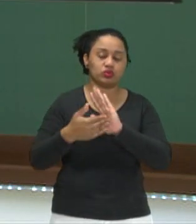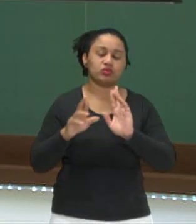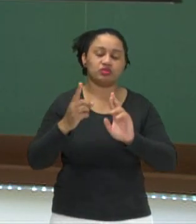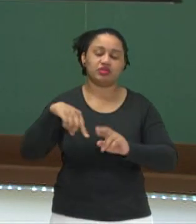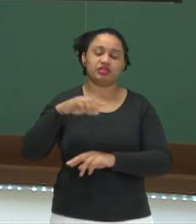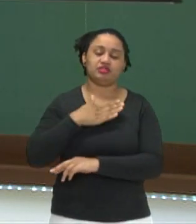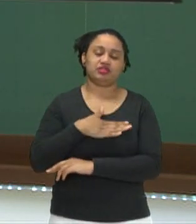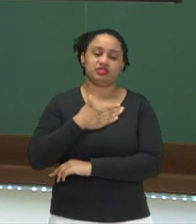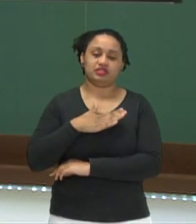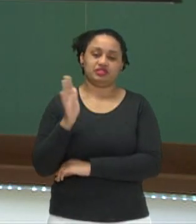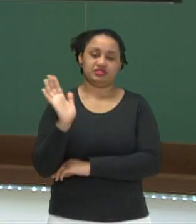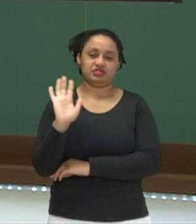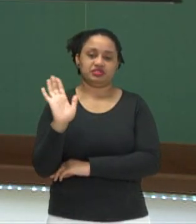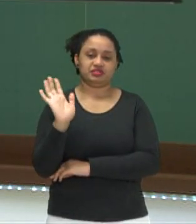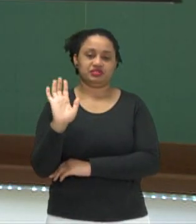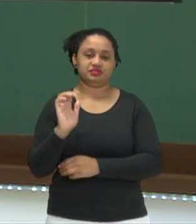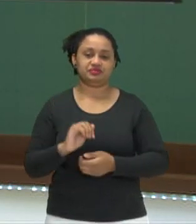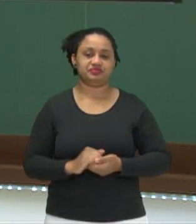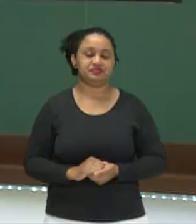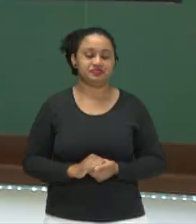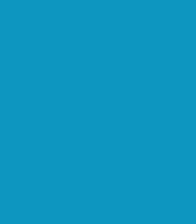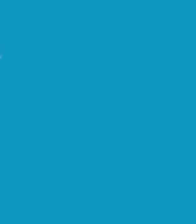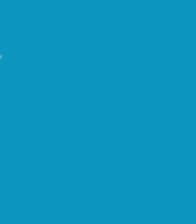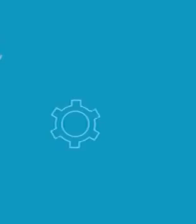vocês tenham gostado e até breve, pessoal.